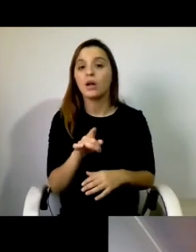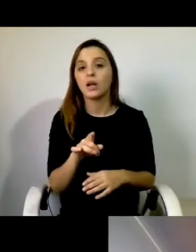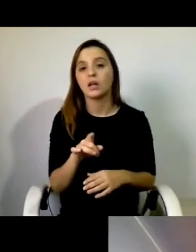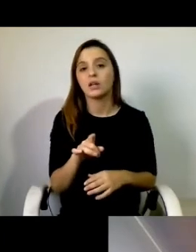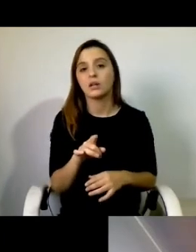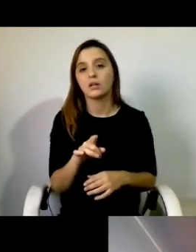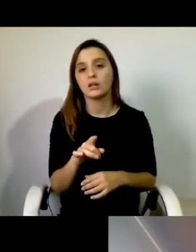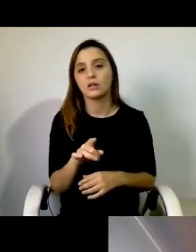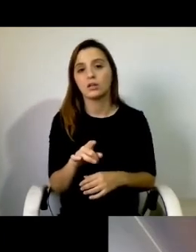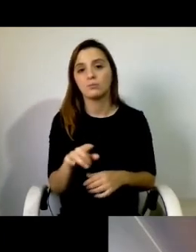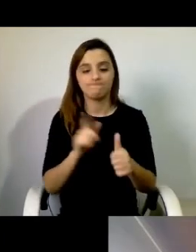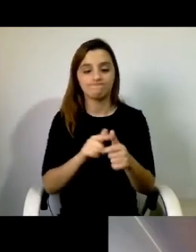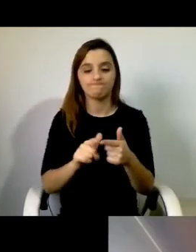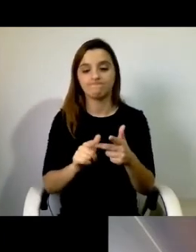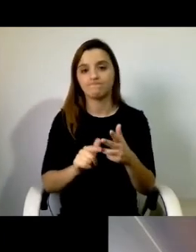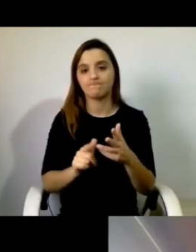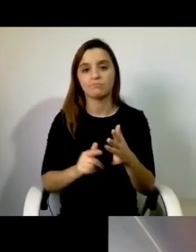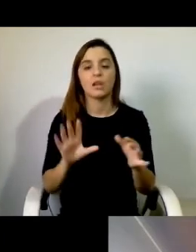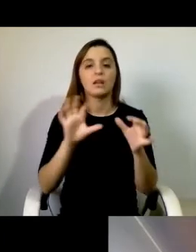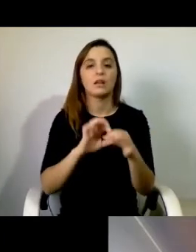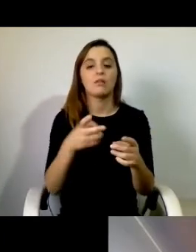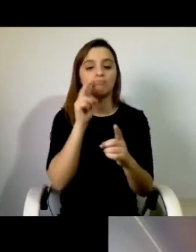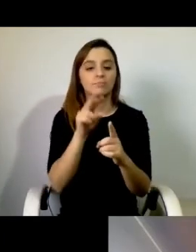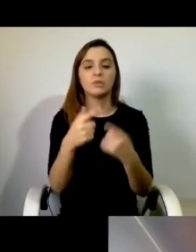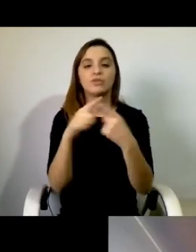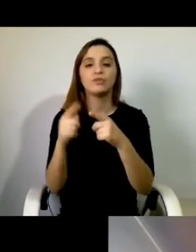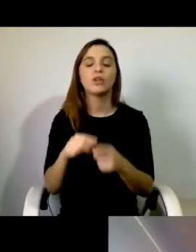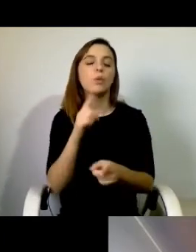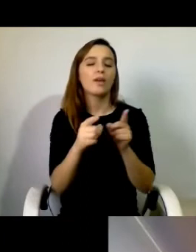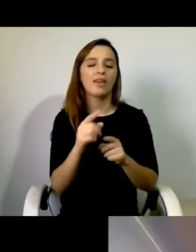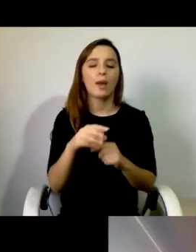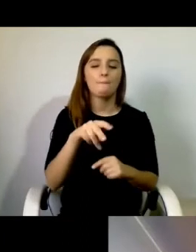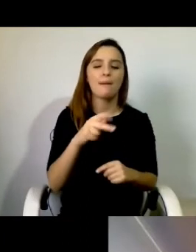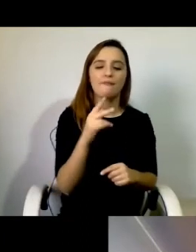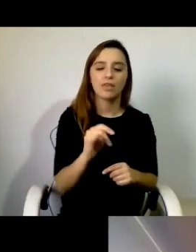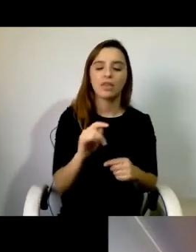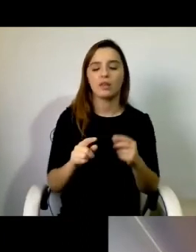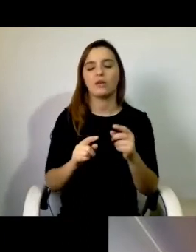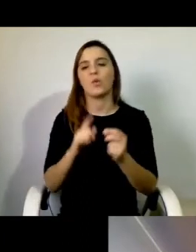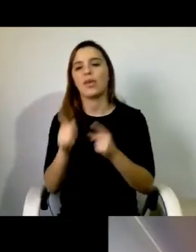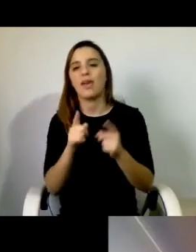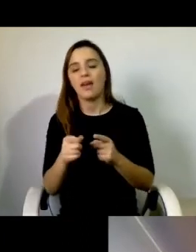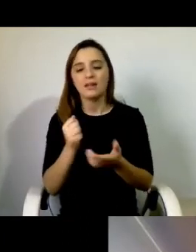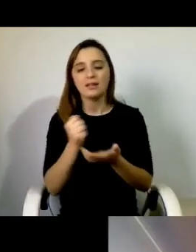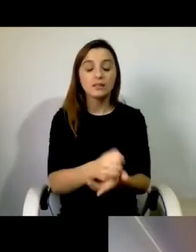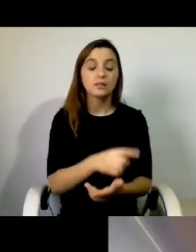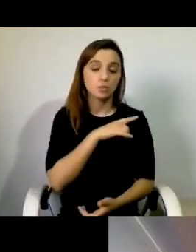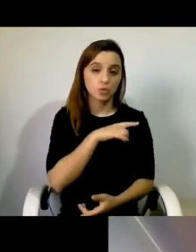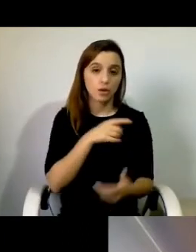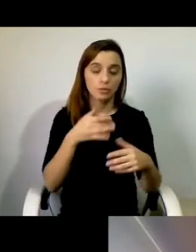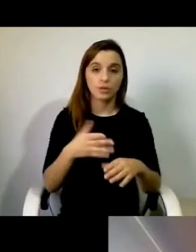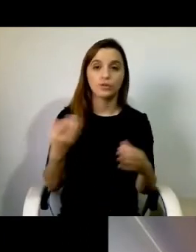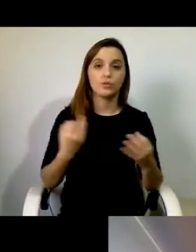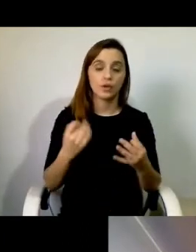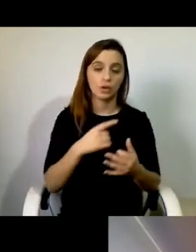vista sobre o que é isto do MAVI, da assistência pessoal, mas, efetivamente, nós acreditamos